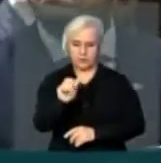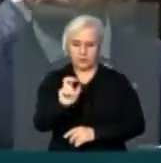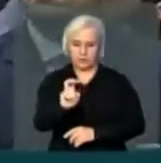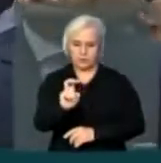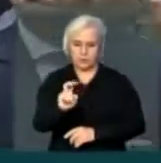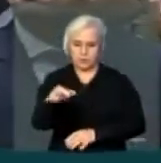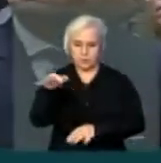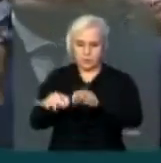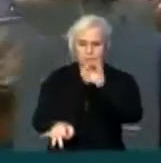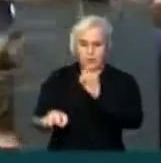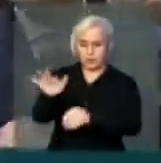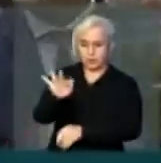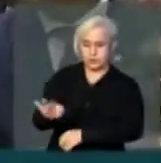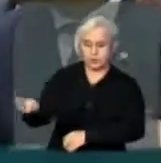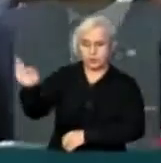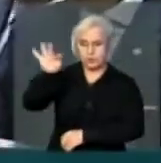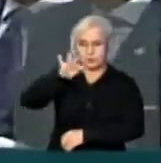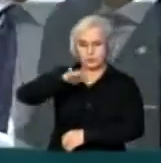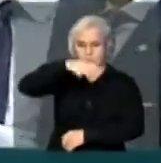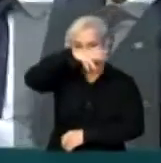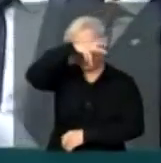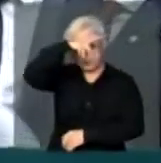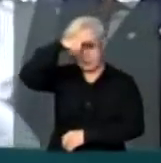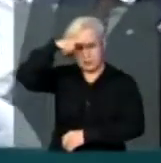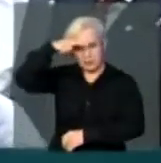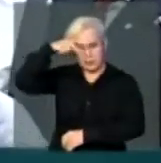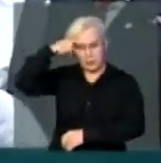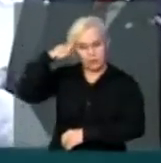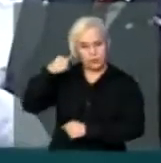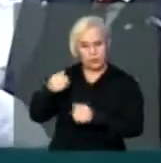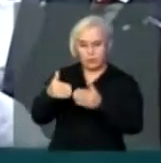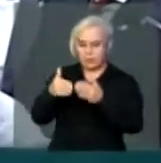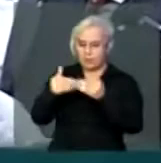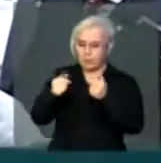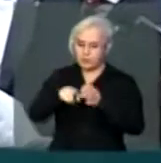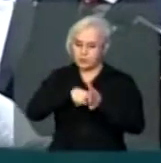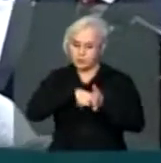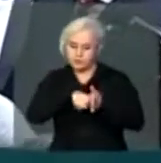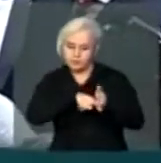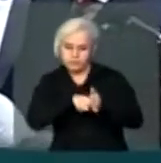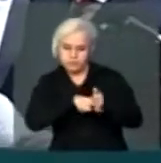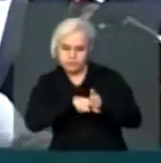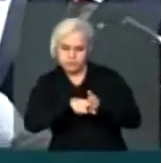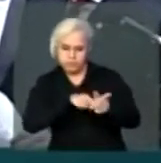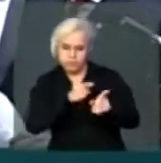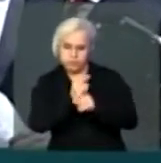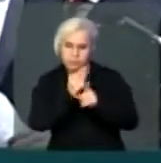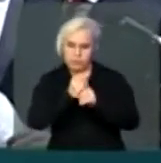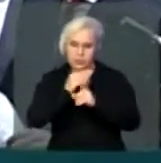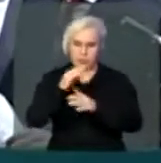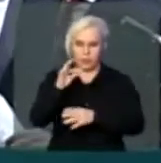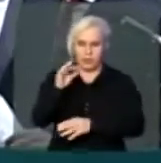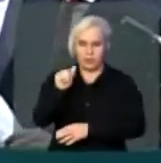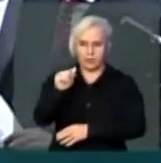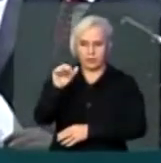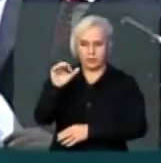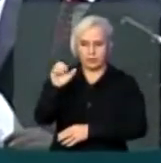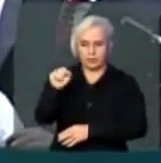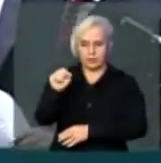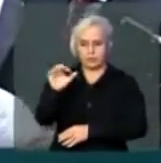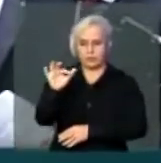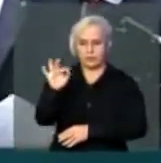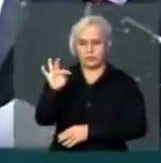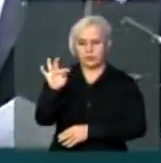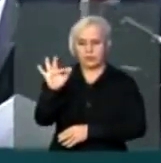Justiça Federal de Mato Grosso pede uma investigação ao Supremo Tribunal Federal, que